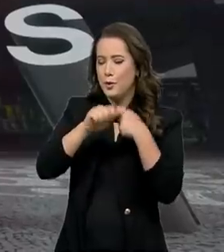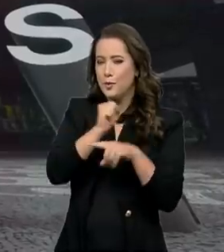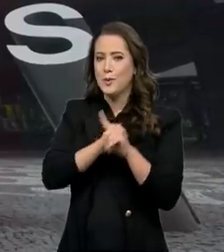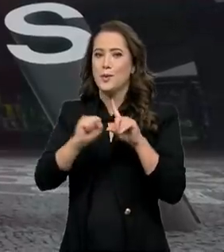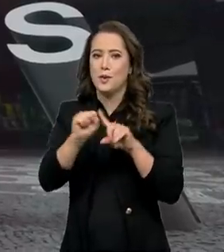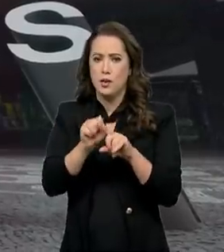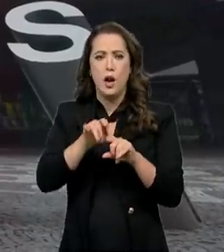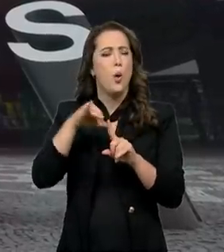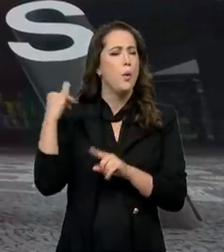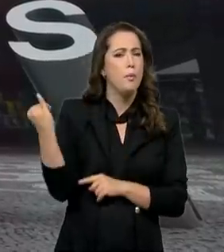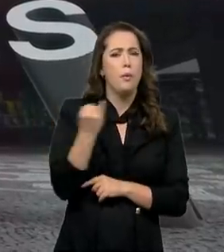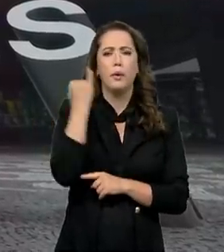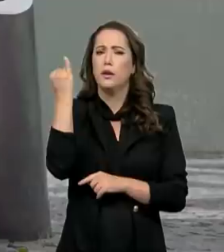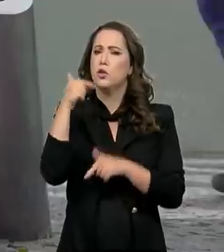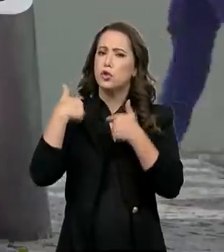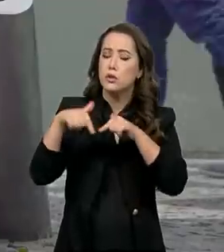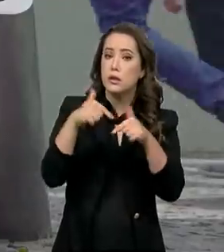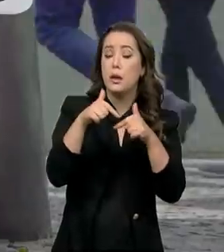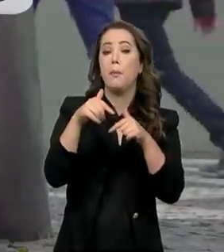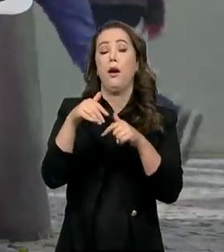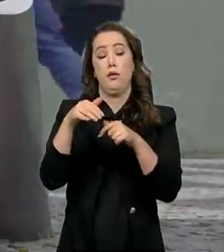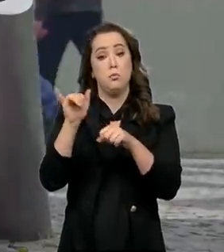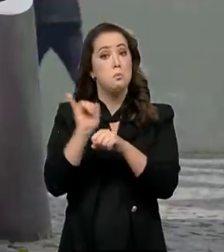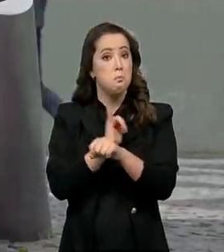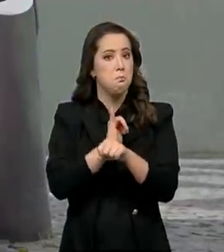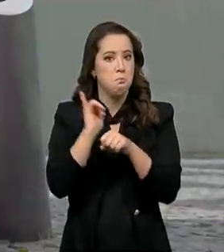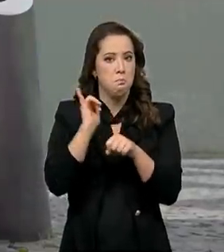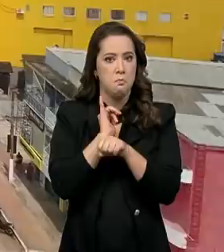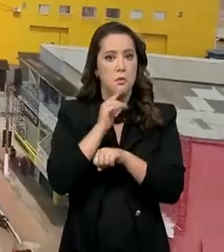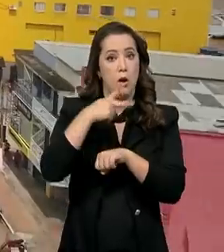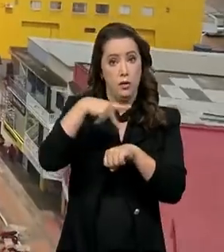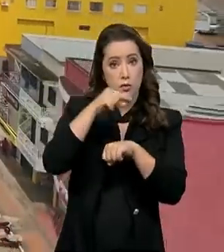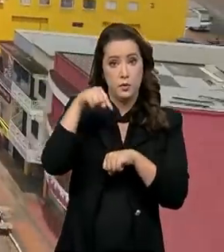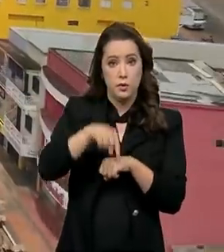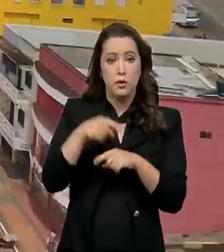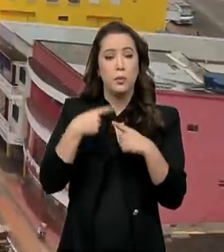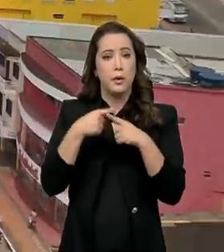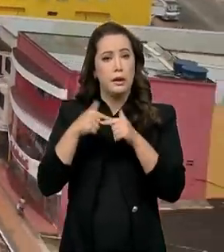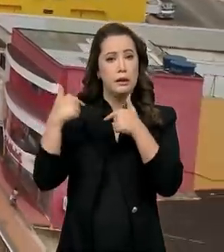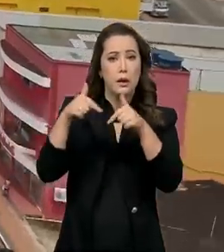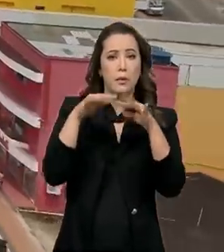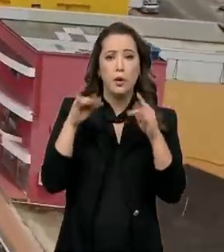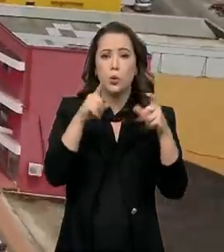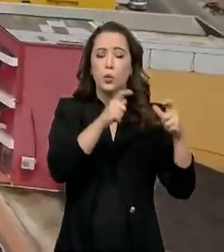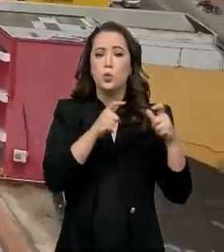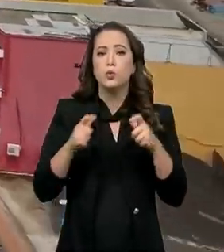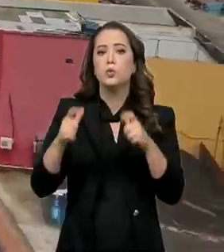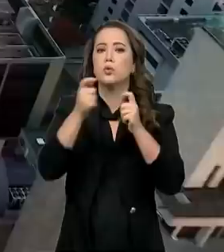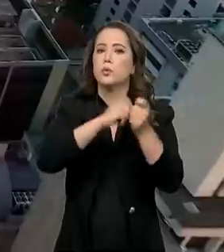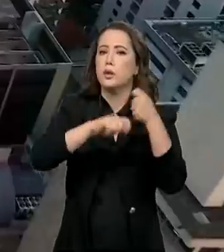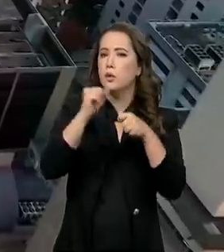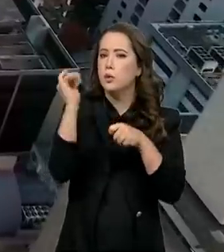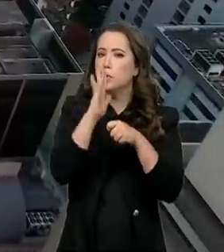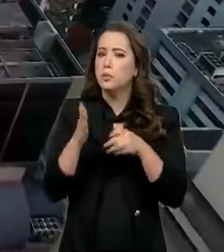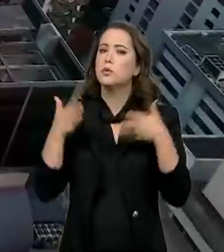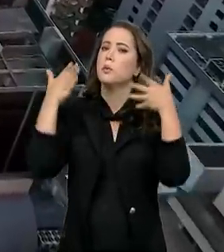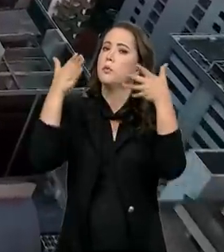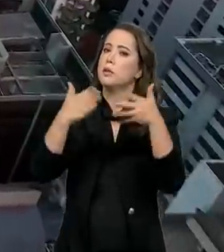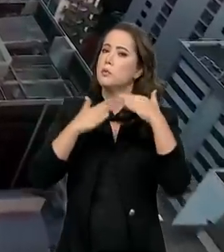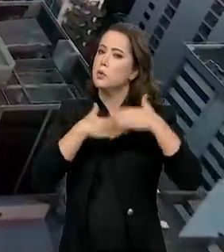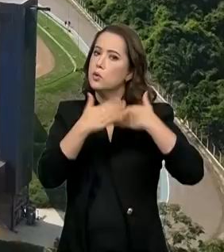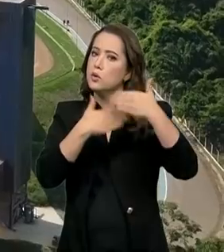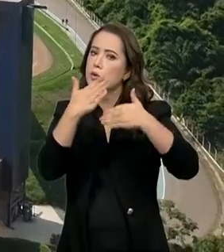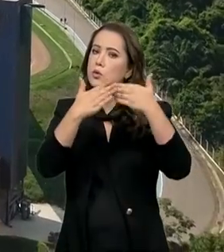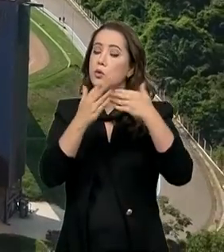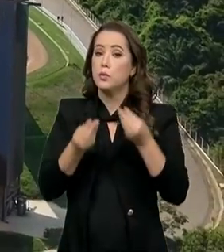Social, tem um papel estratégico no país. Isso porque tem atuação em todos os segmentos da economia brasileira e participa do processo